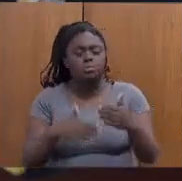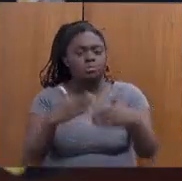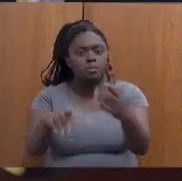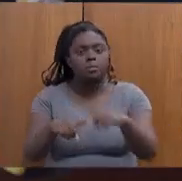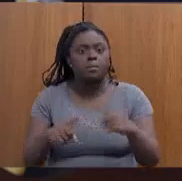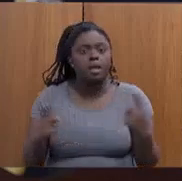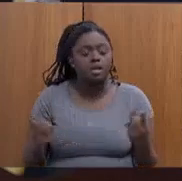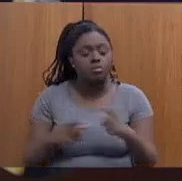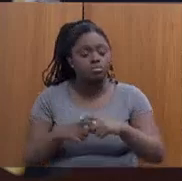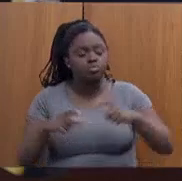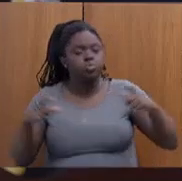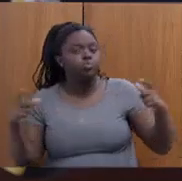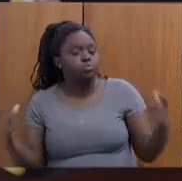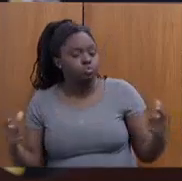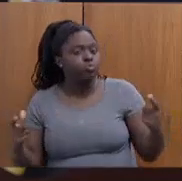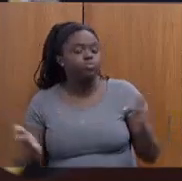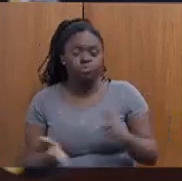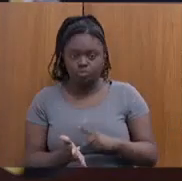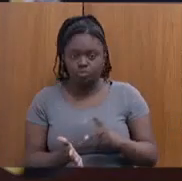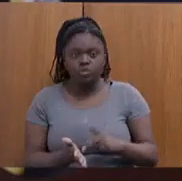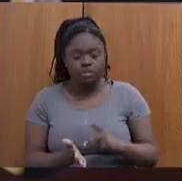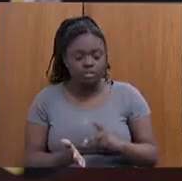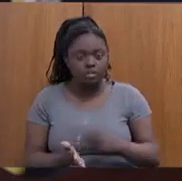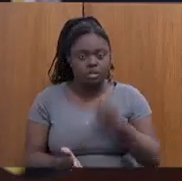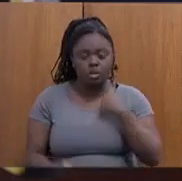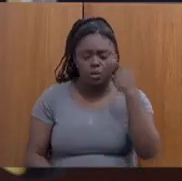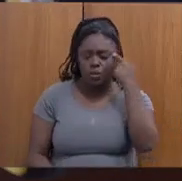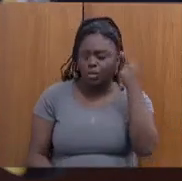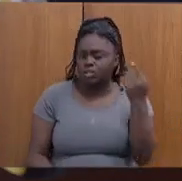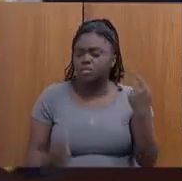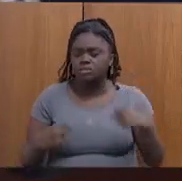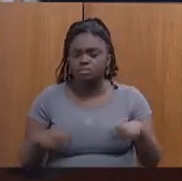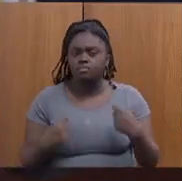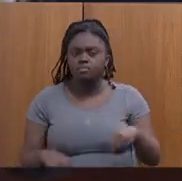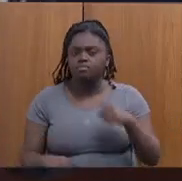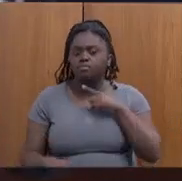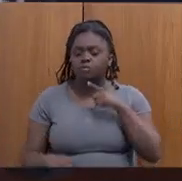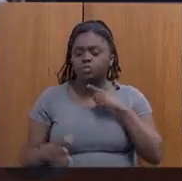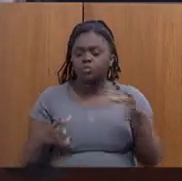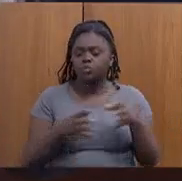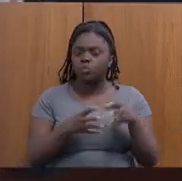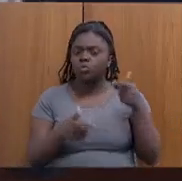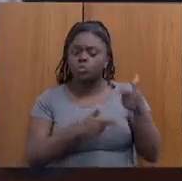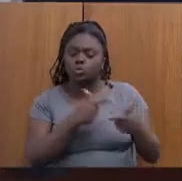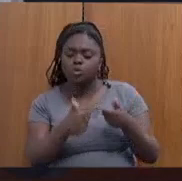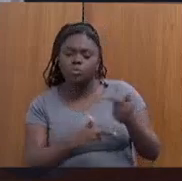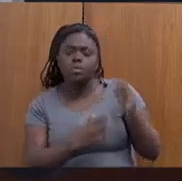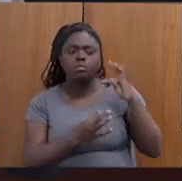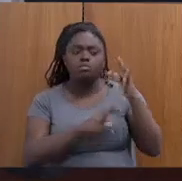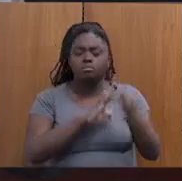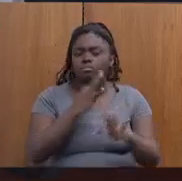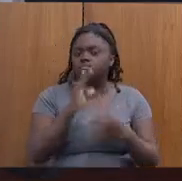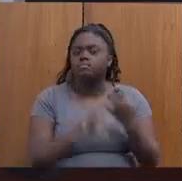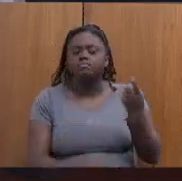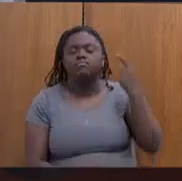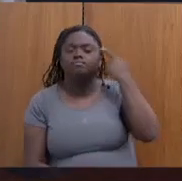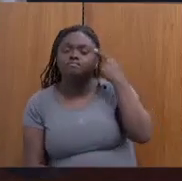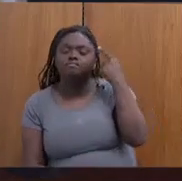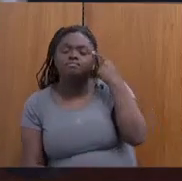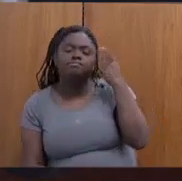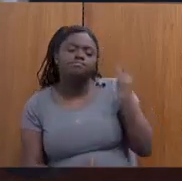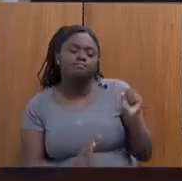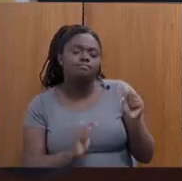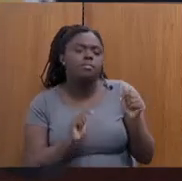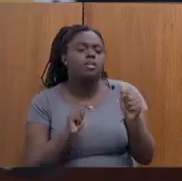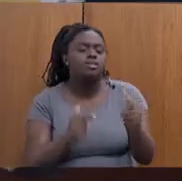se avolumando e, de fato, eu penso que teria que ter um grupo de trabalho técnico para poder pensar em uma ação